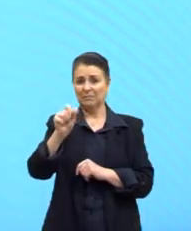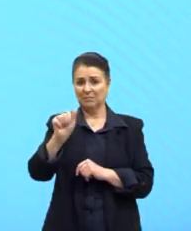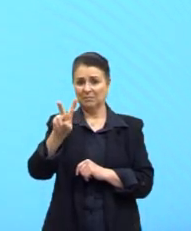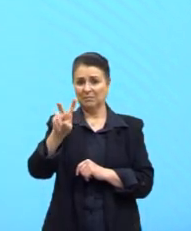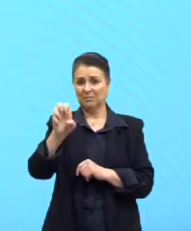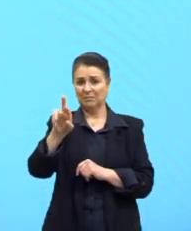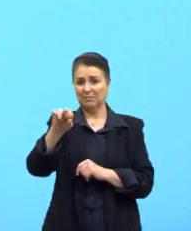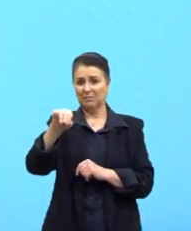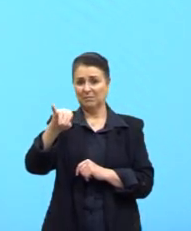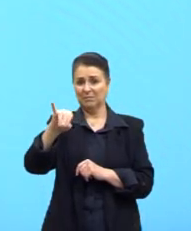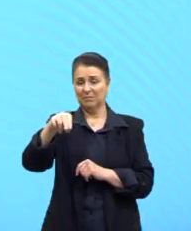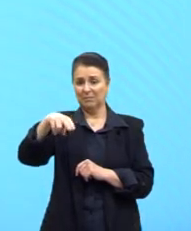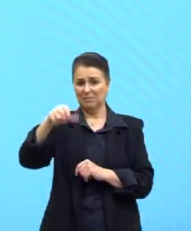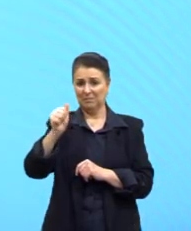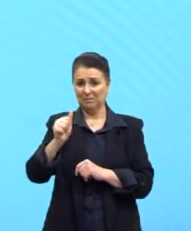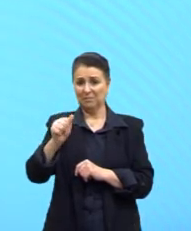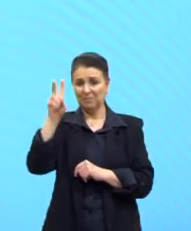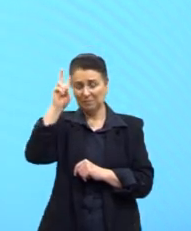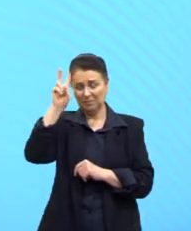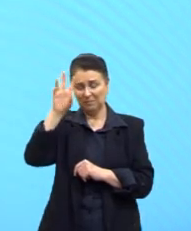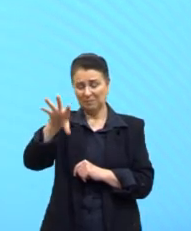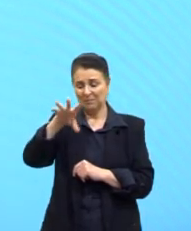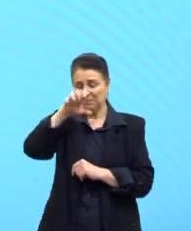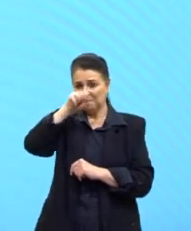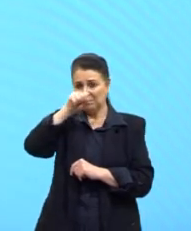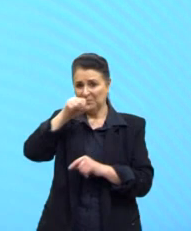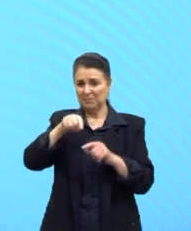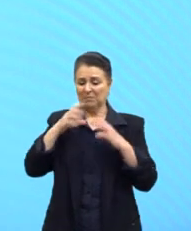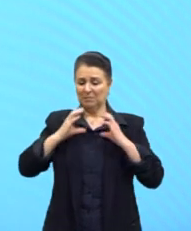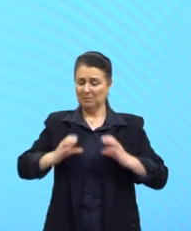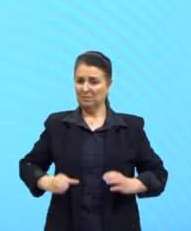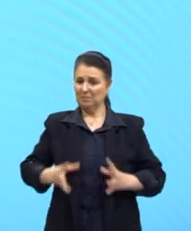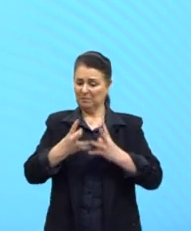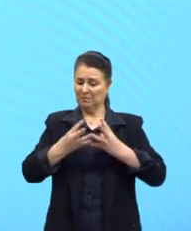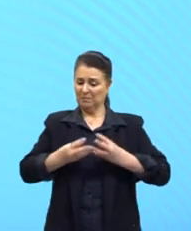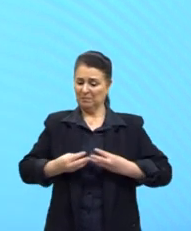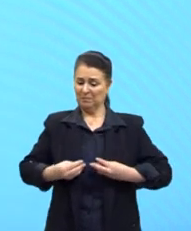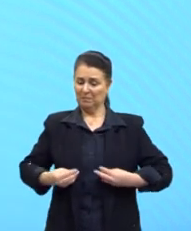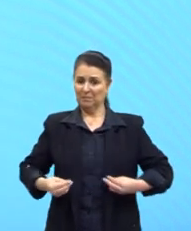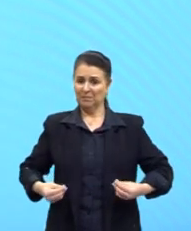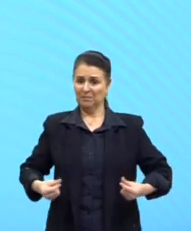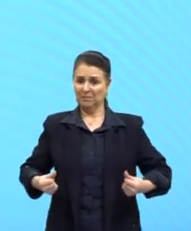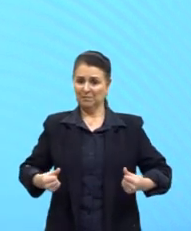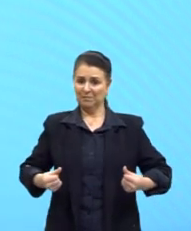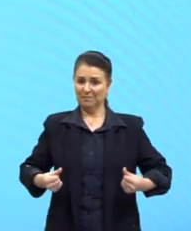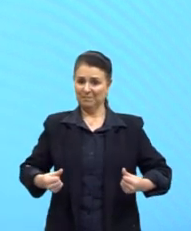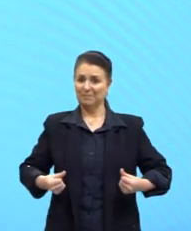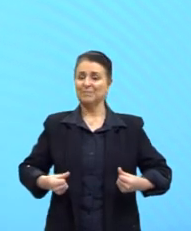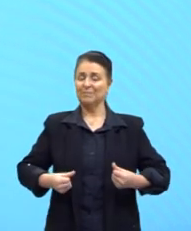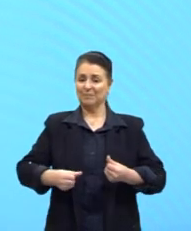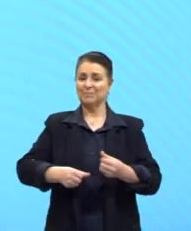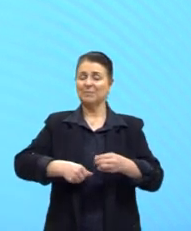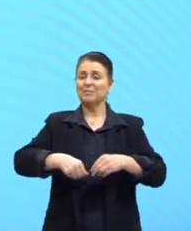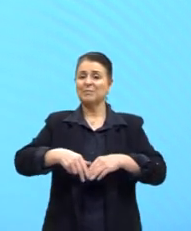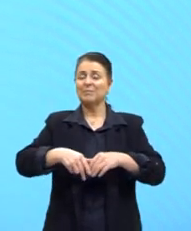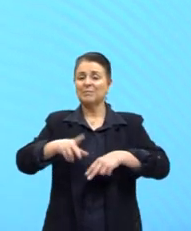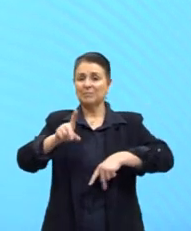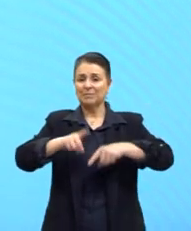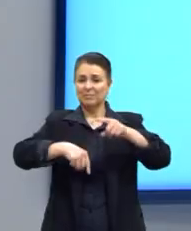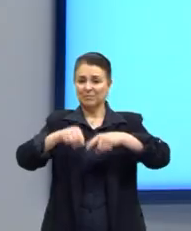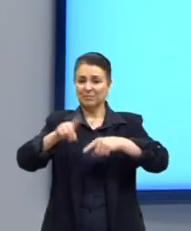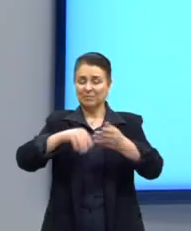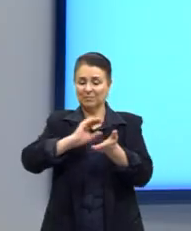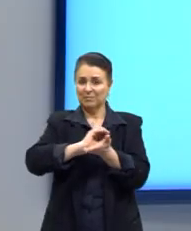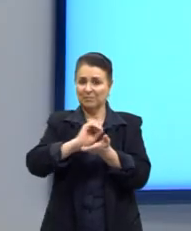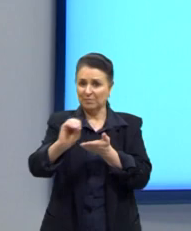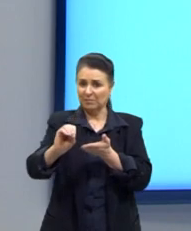também lembra aí o cheiro de cadáver. Então, são aminas características da decomposição de matéria orgânica, né? De a gente mesmo,